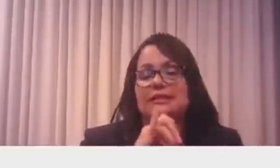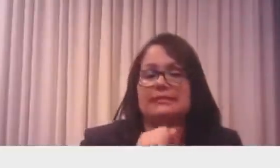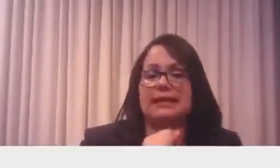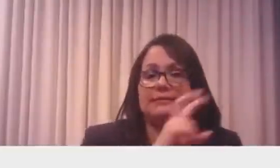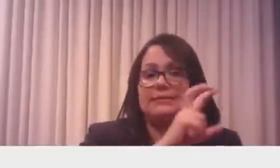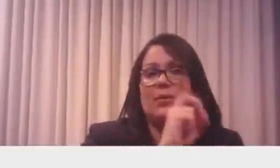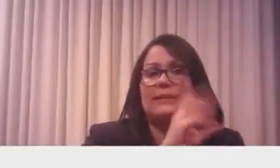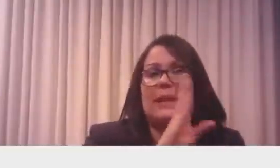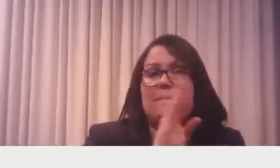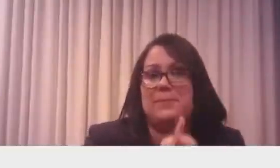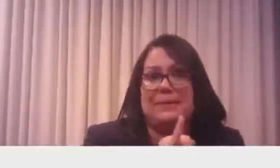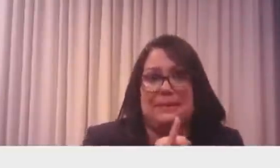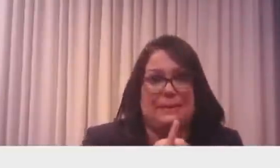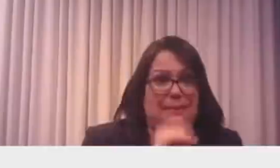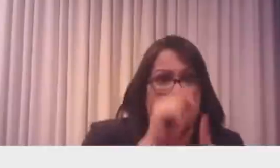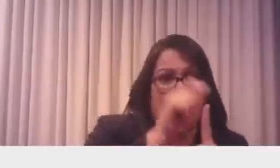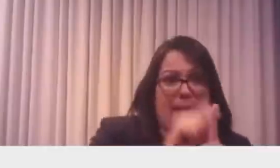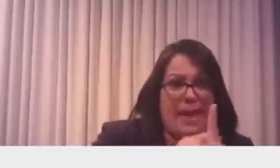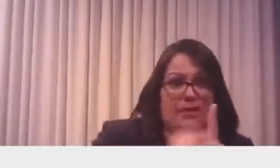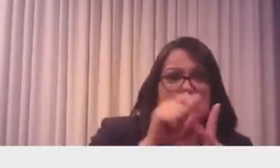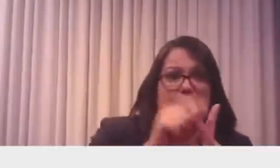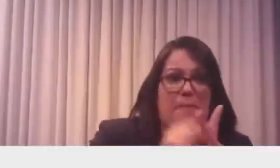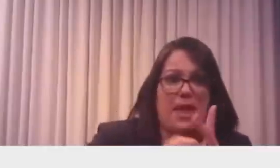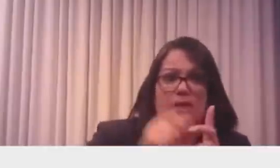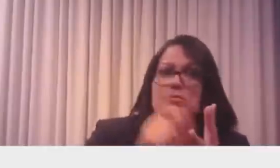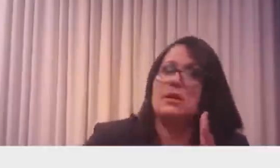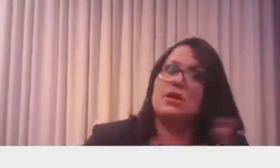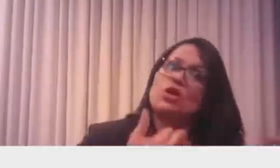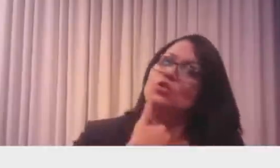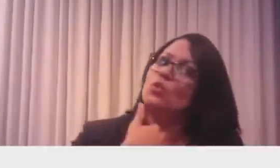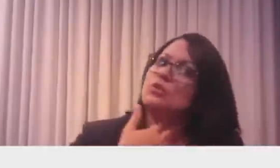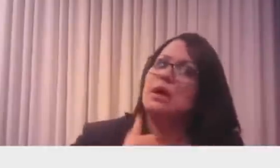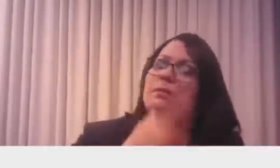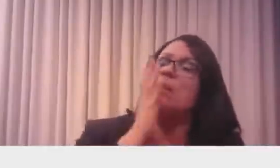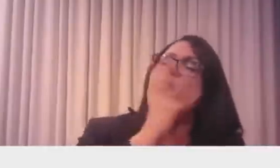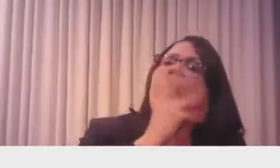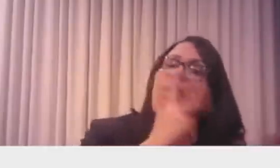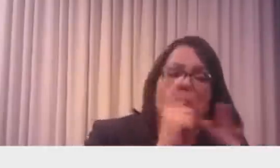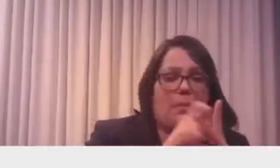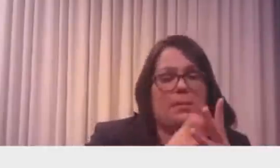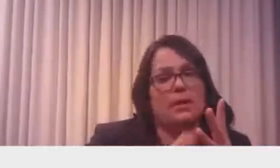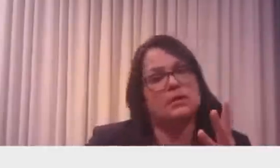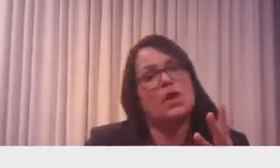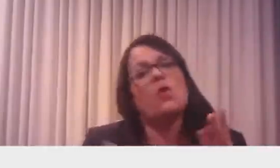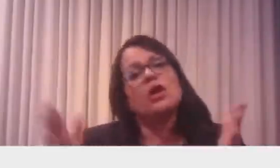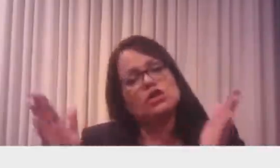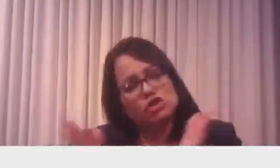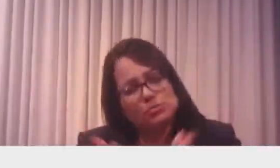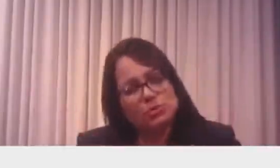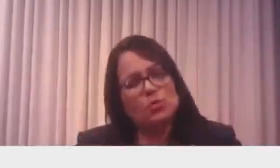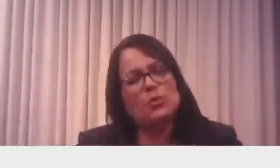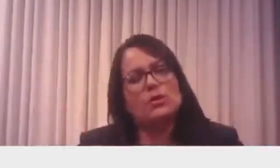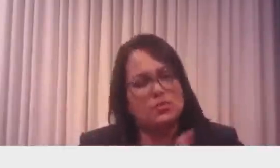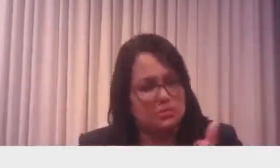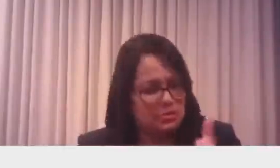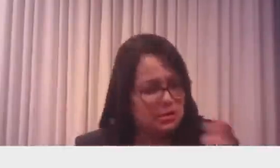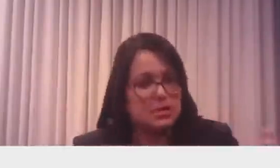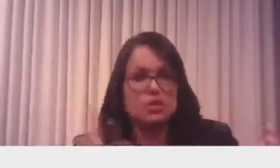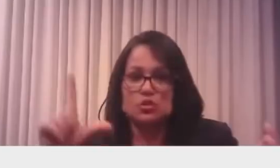aguentava o endividamento prolongado. Diminuiu-se o valor do auxílio emergencial. Hoje está em 250, em média.